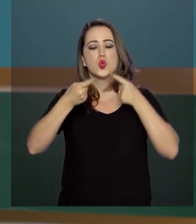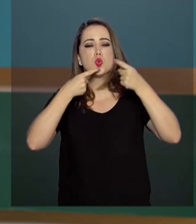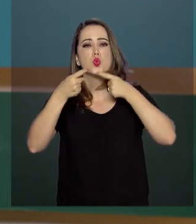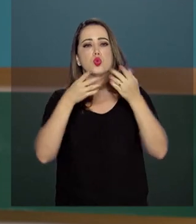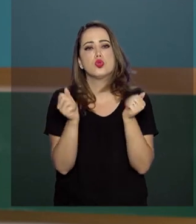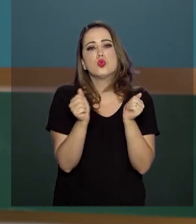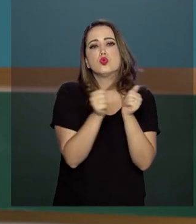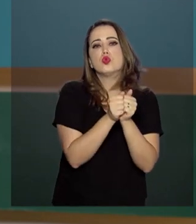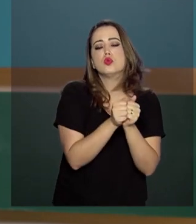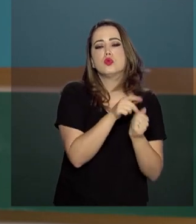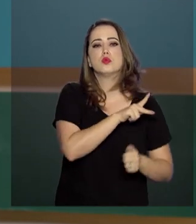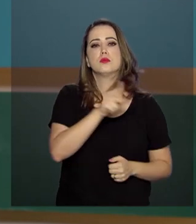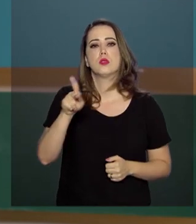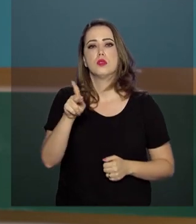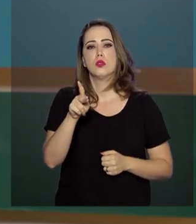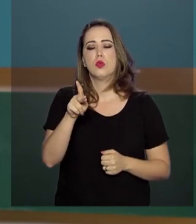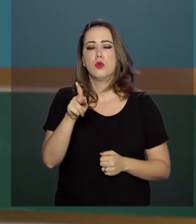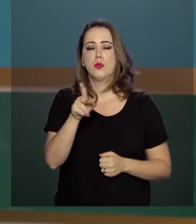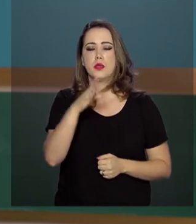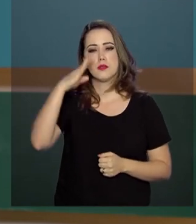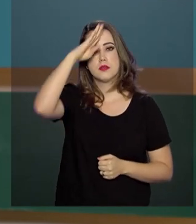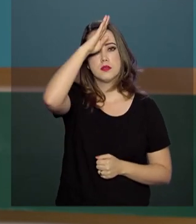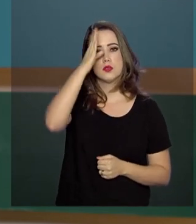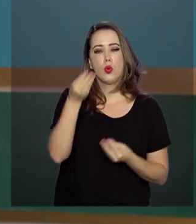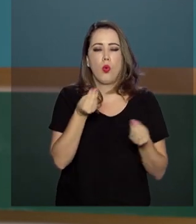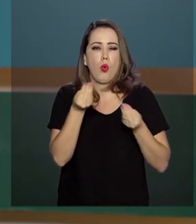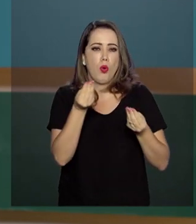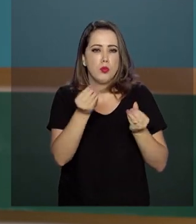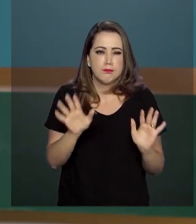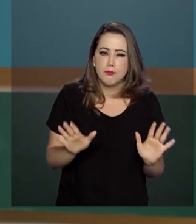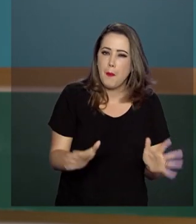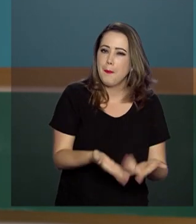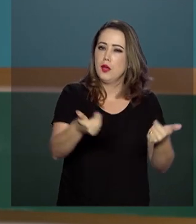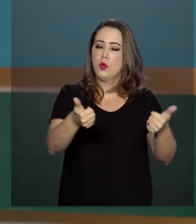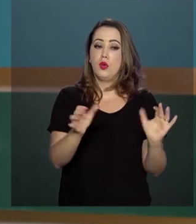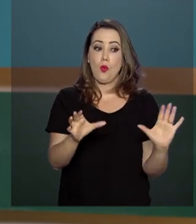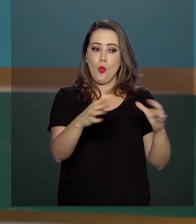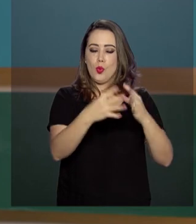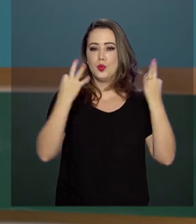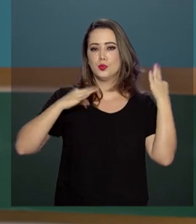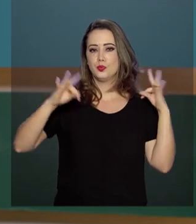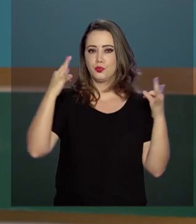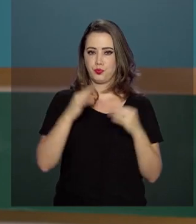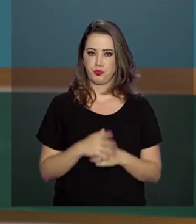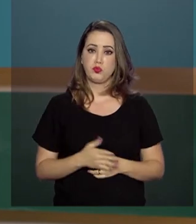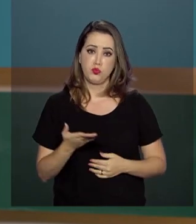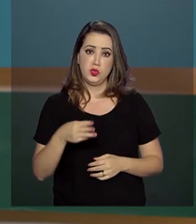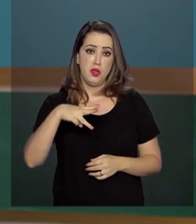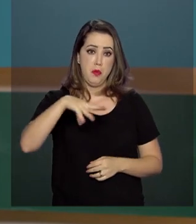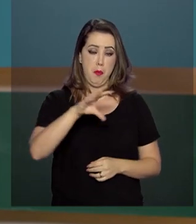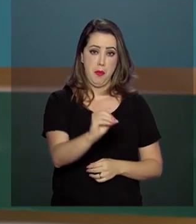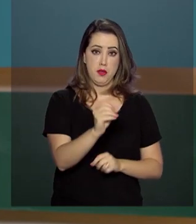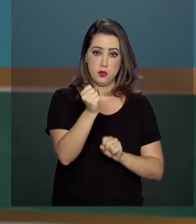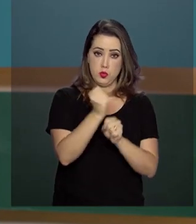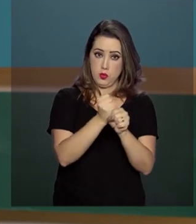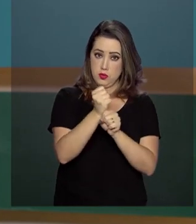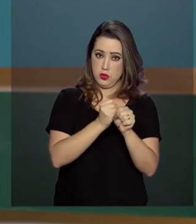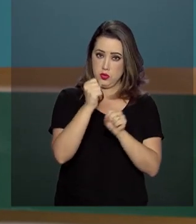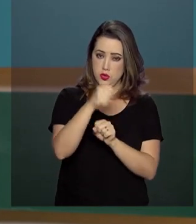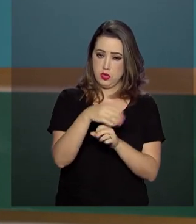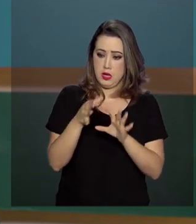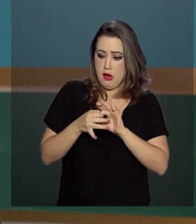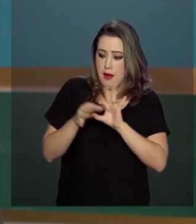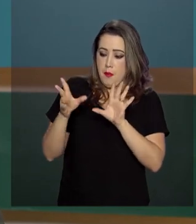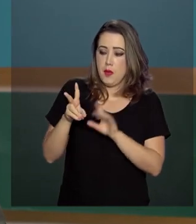Jair Bolsonaro novas medidas para impulsionar o setor. A decisão do governo em março deste ano de isentar o